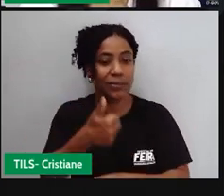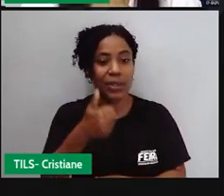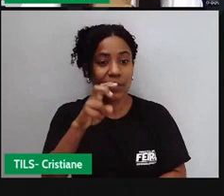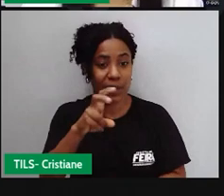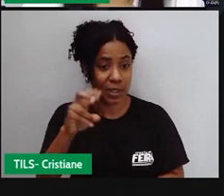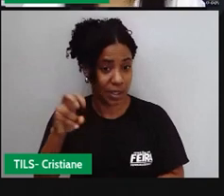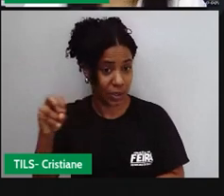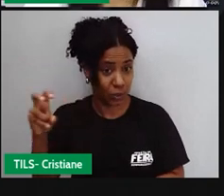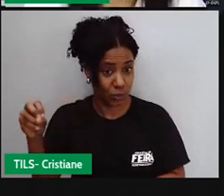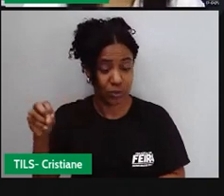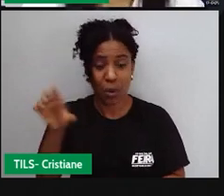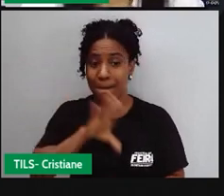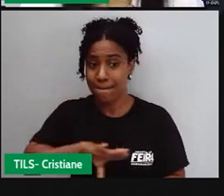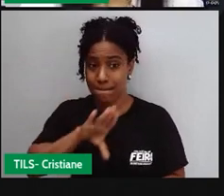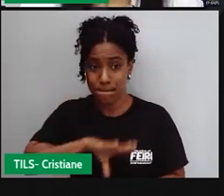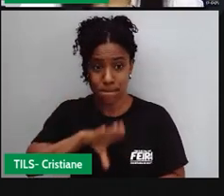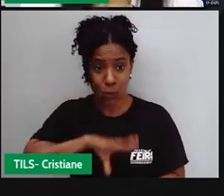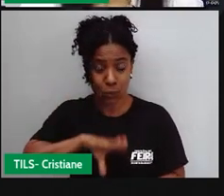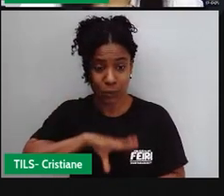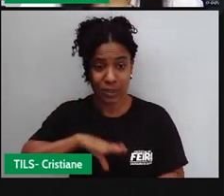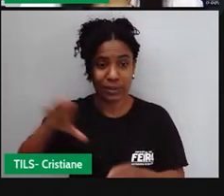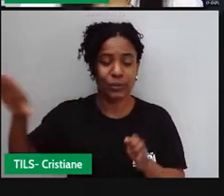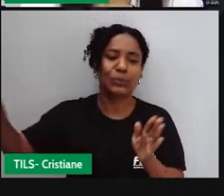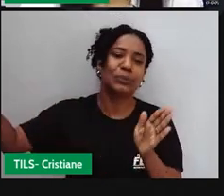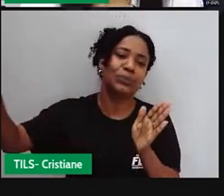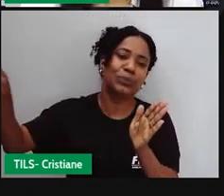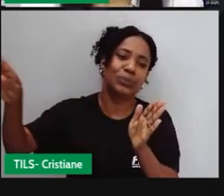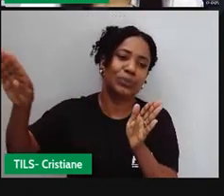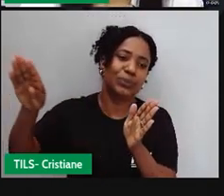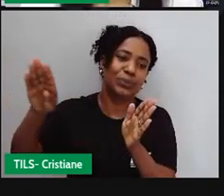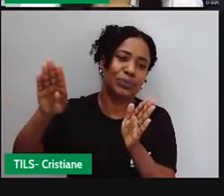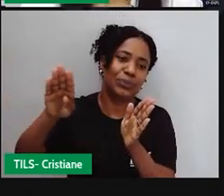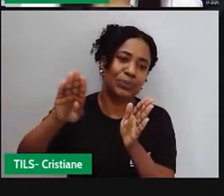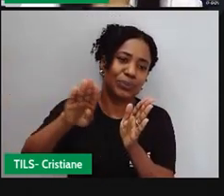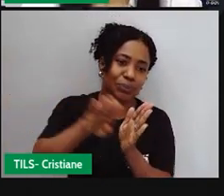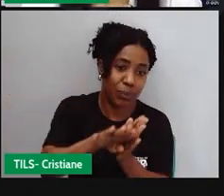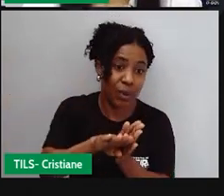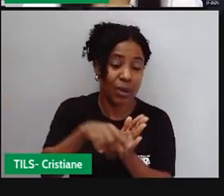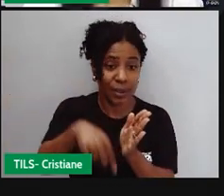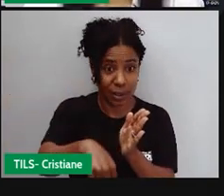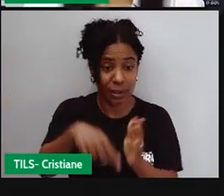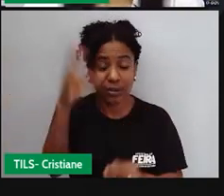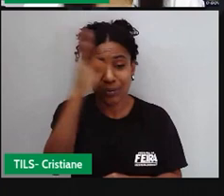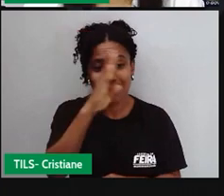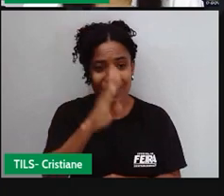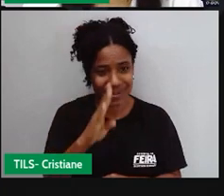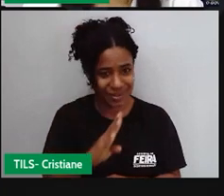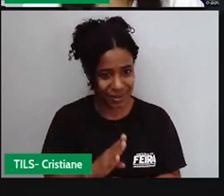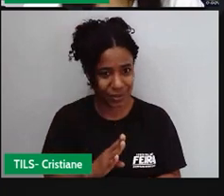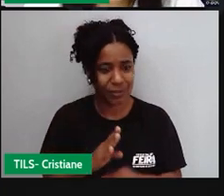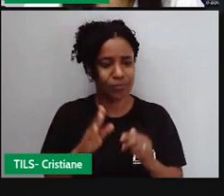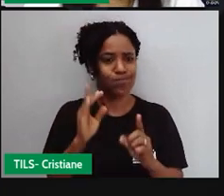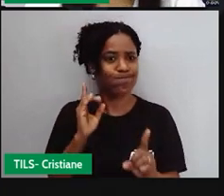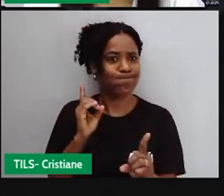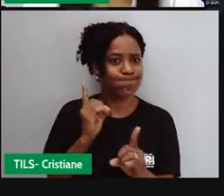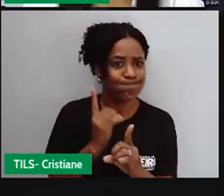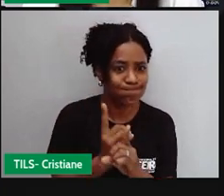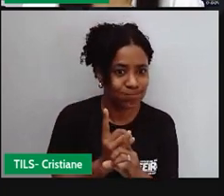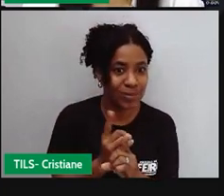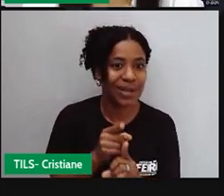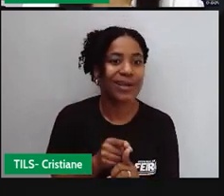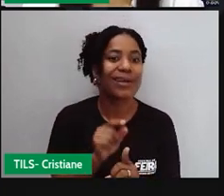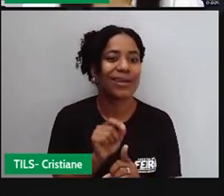os índios já habitavam, e devido à ideia de exploração,